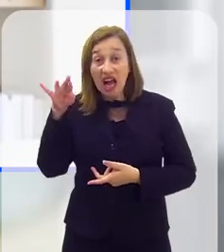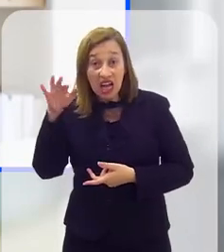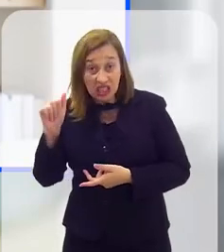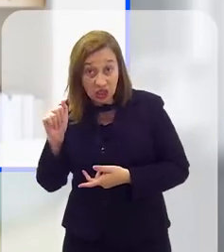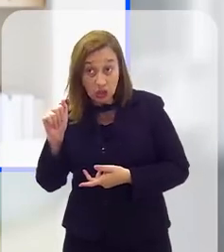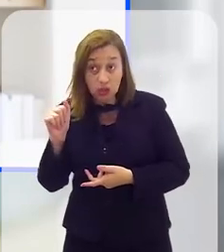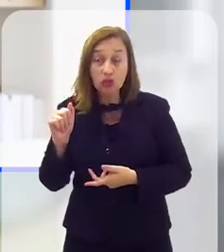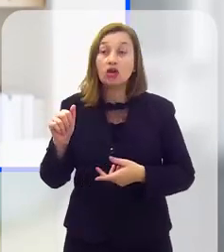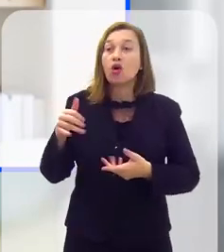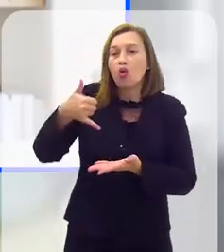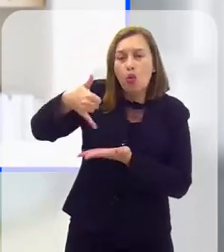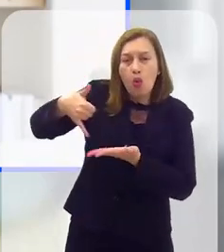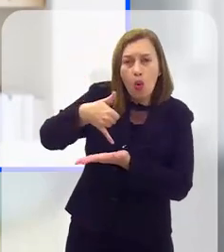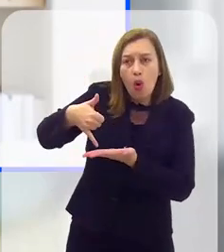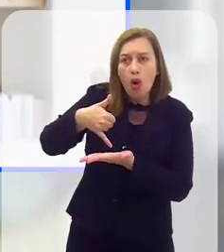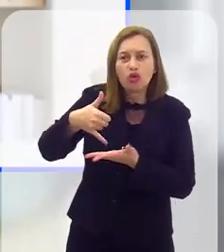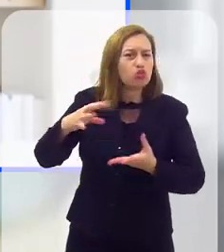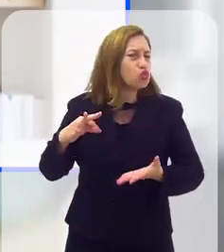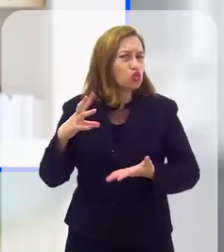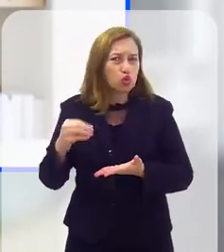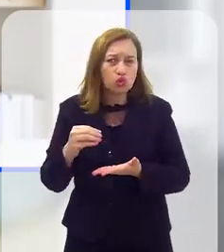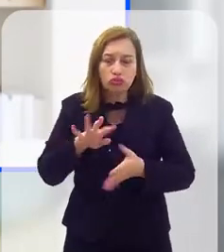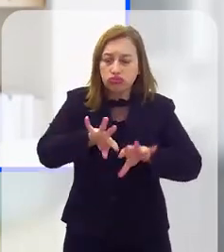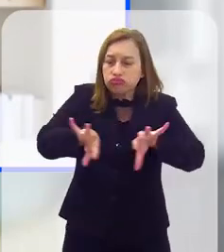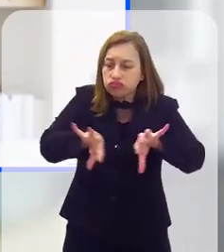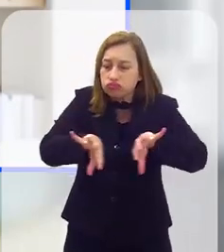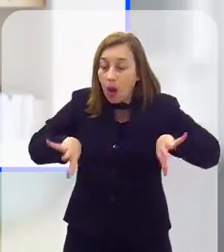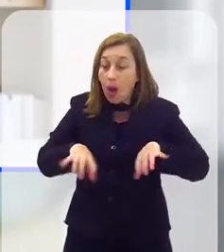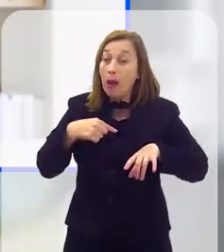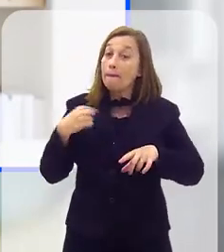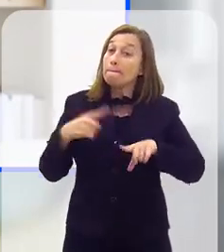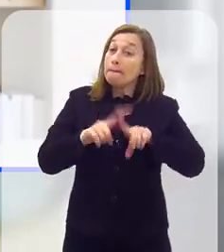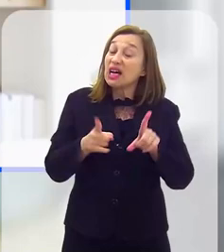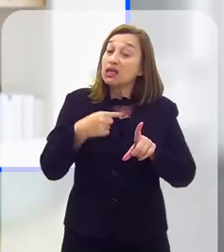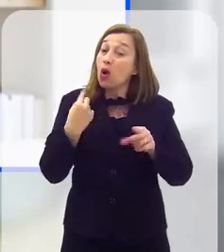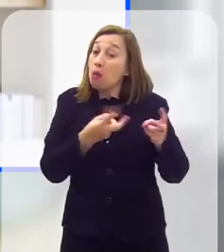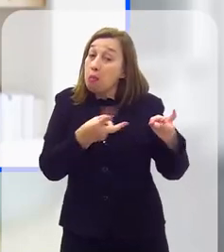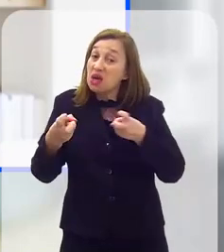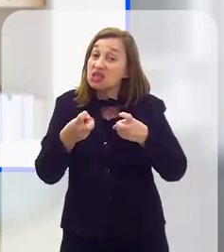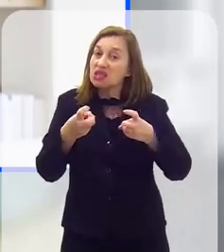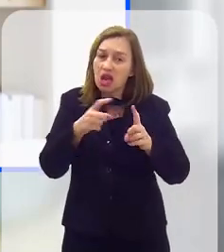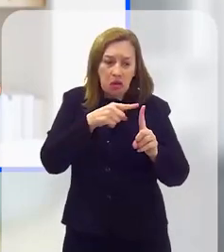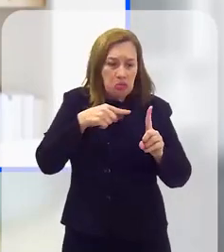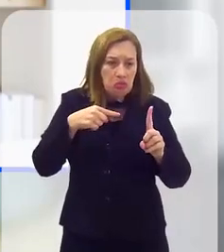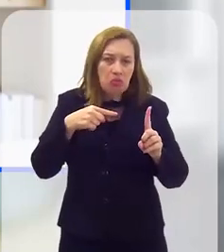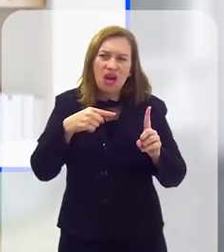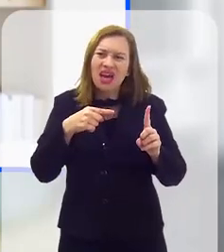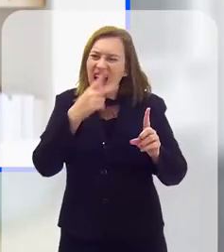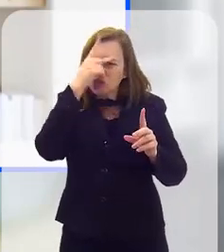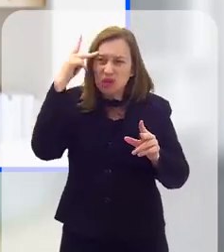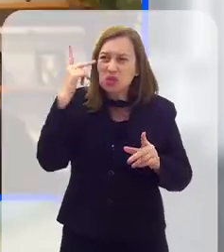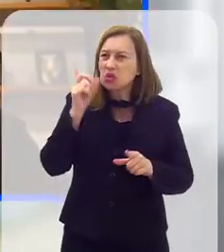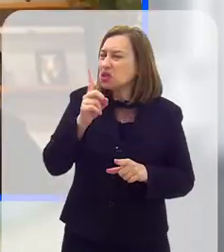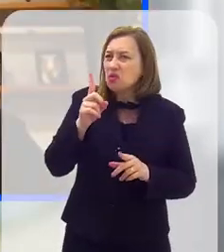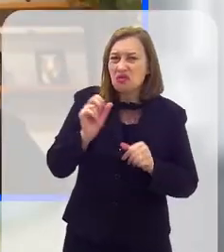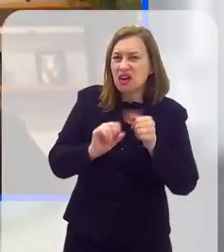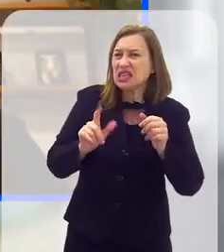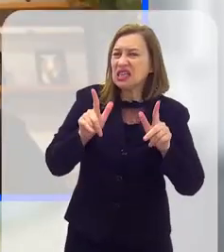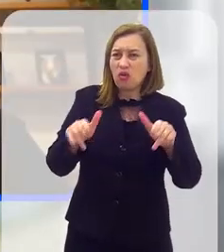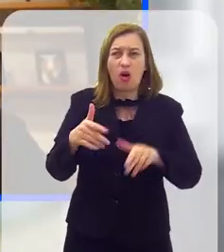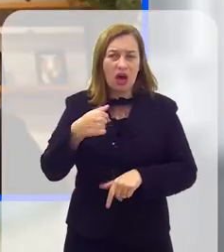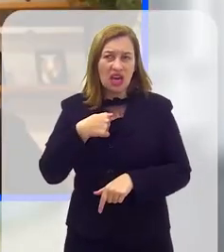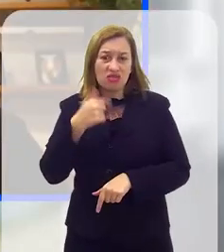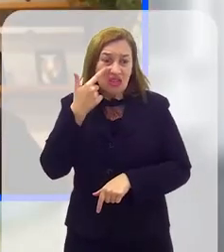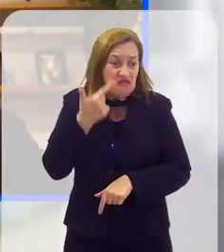óleo que pode ser descartado de uma forma correta, enfim. Mas, o que eu percebo ali, à minha volta, é que as pessoas não fazem isso,